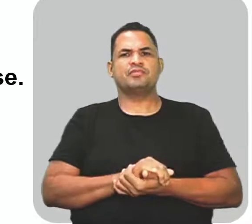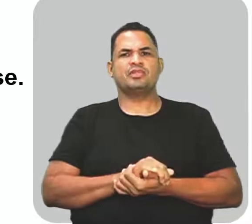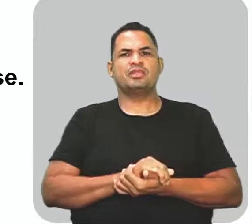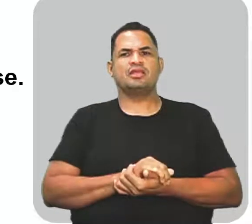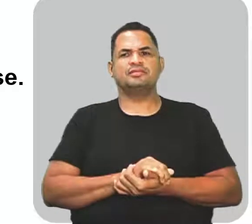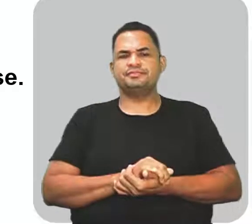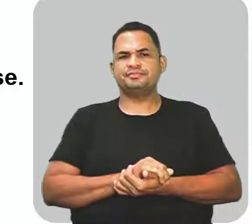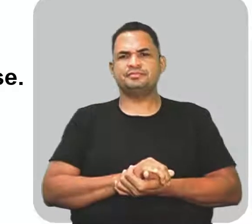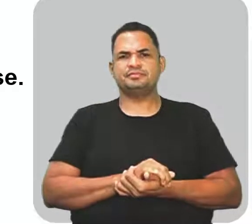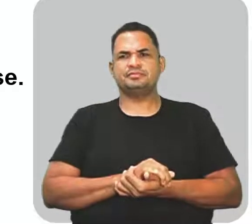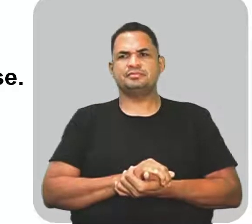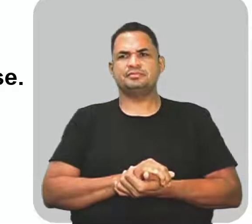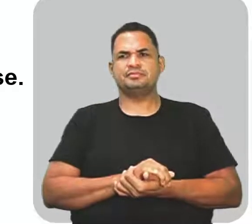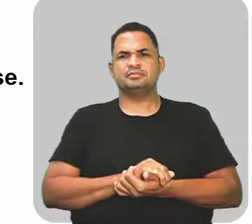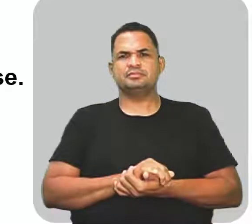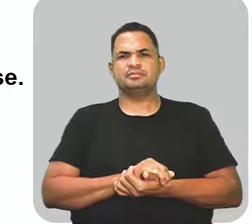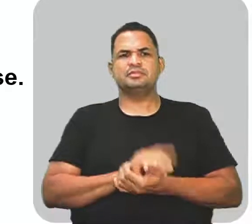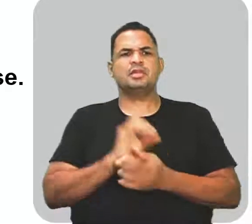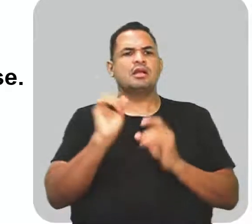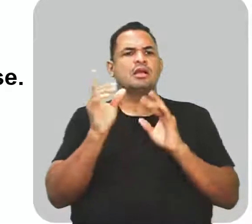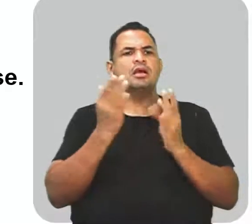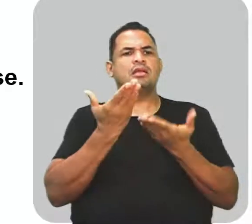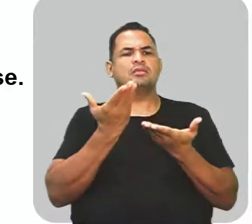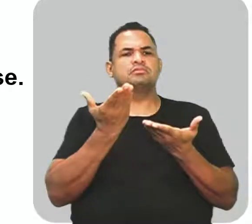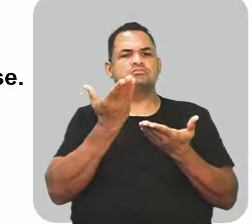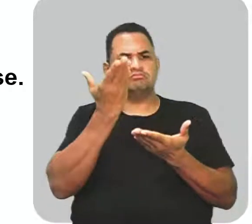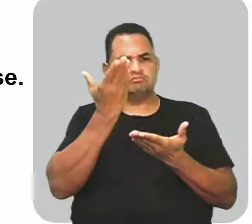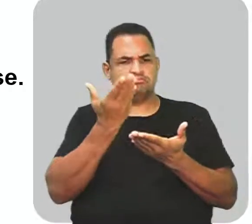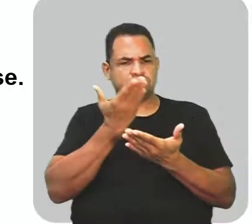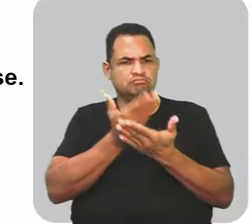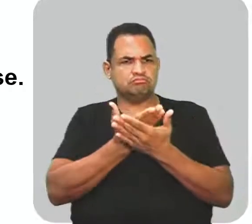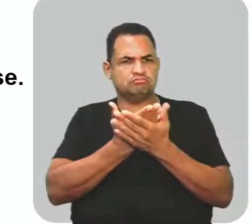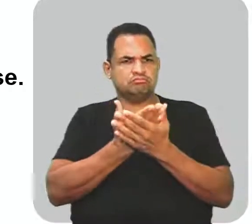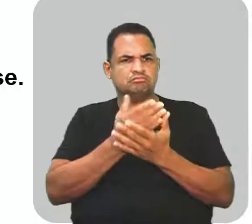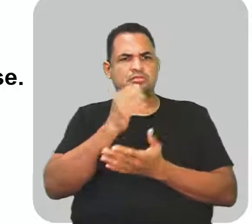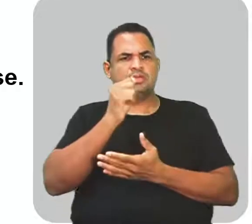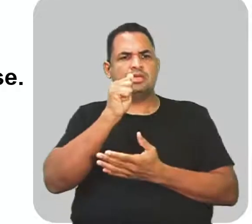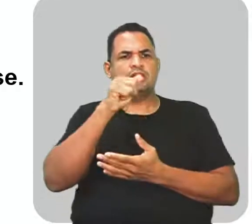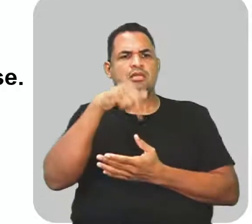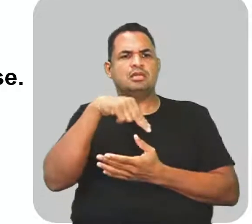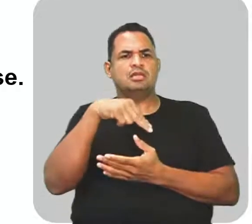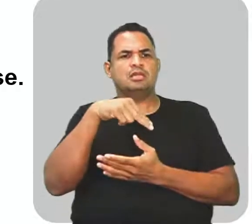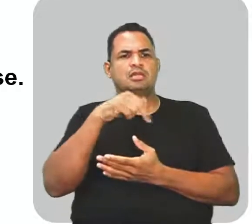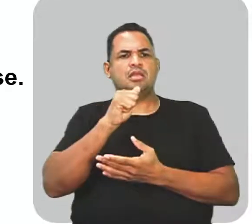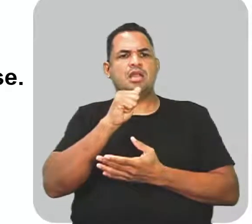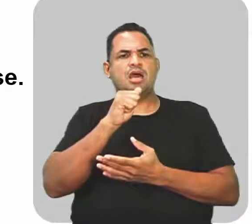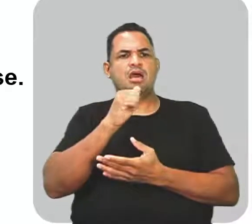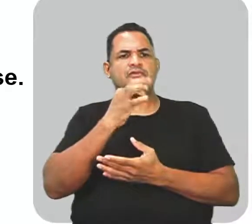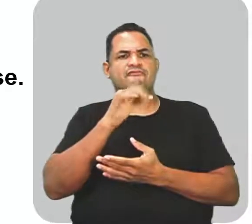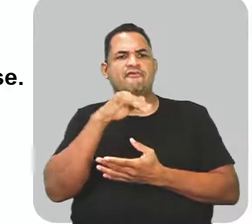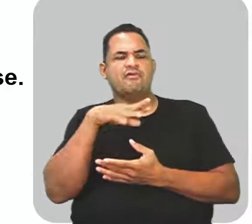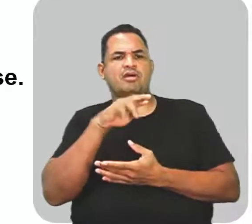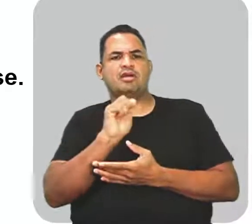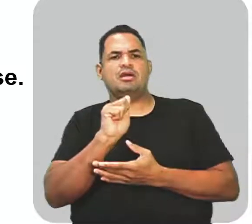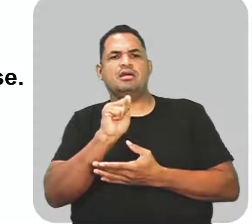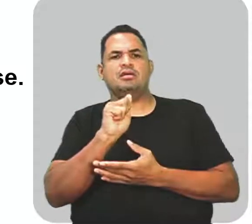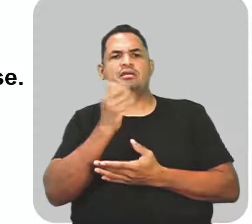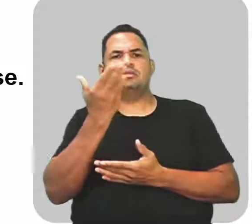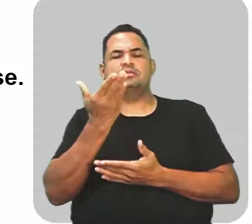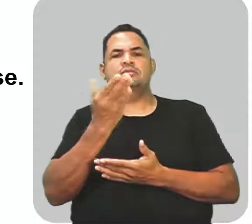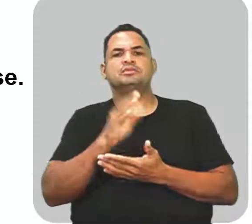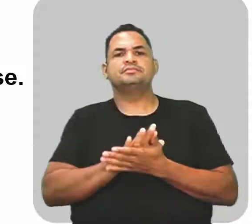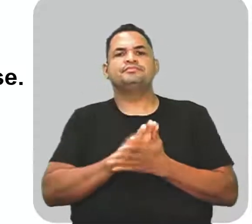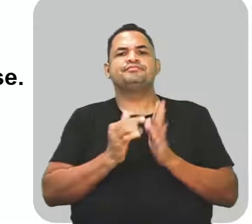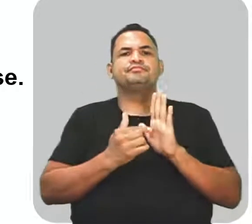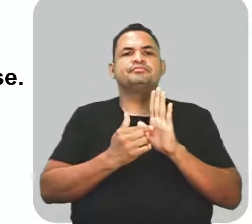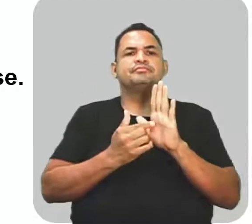agora aqui, uma a uma. Vamos ver anáfora. Essa figura de linguagem, ela